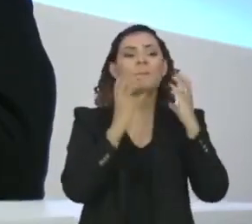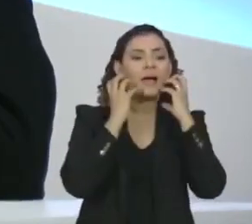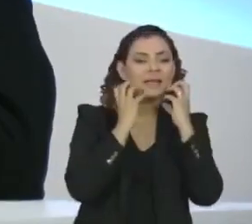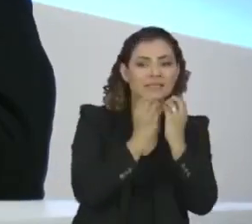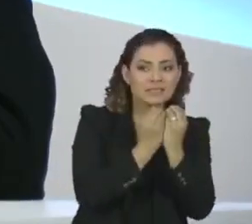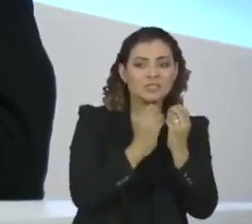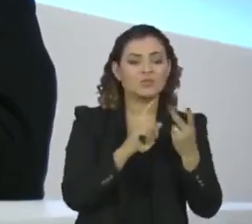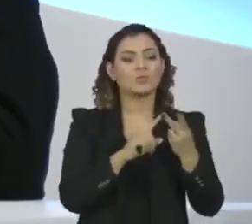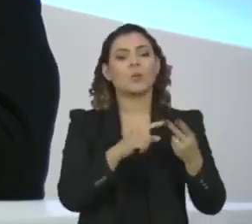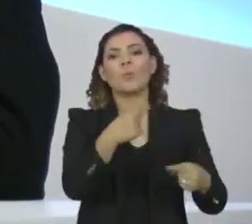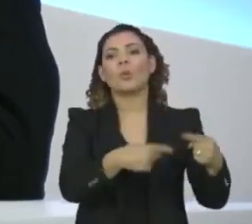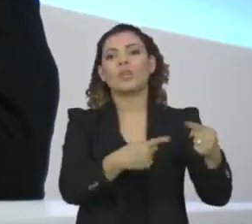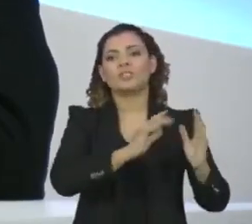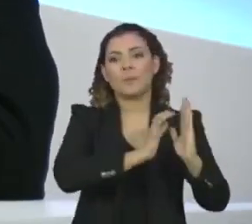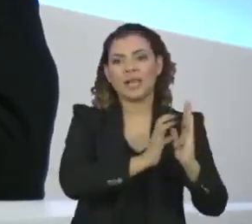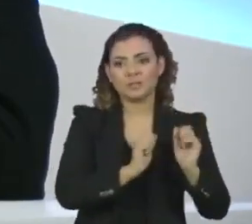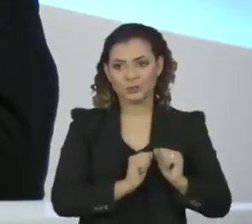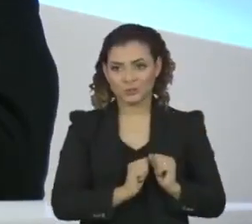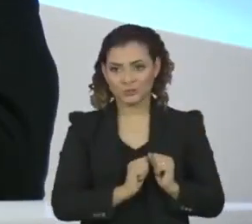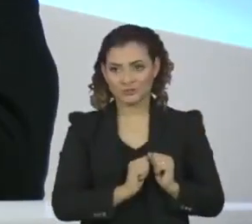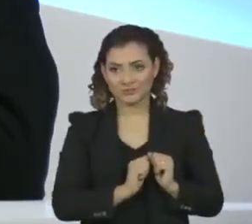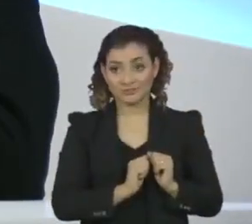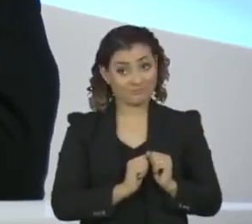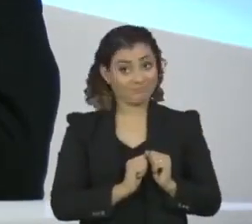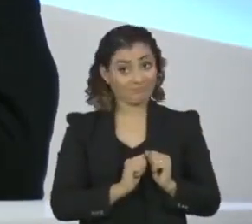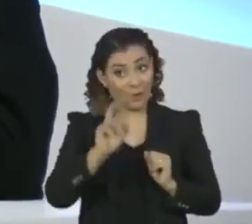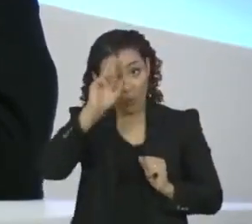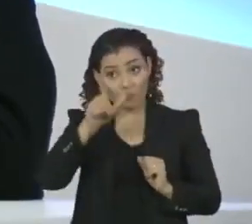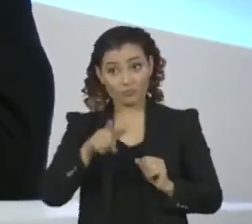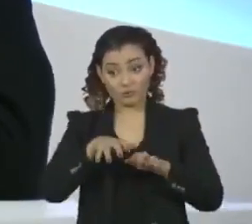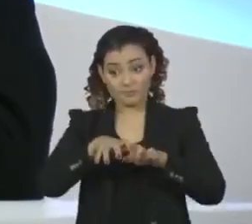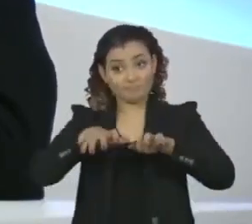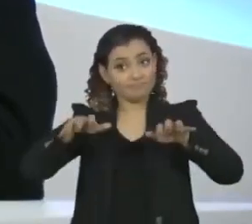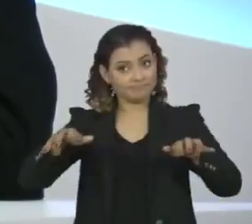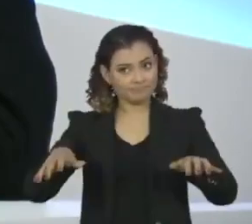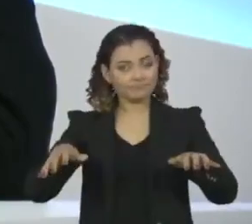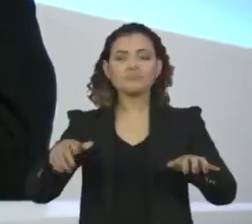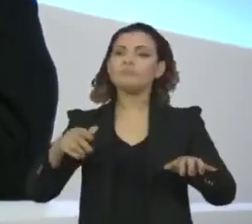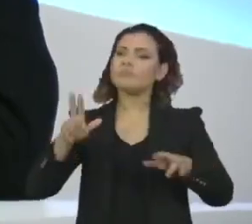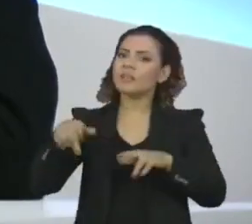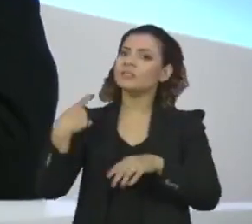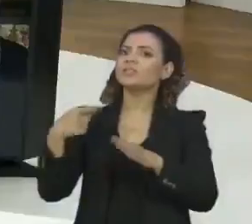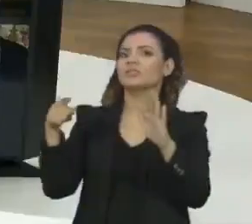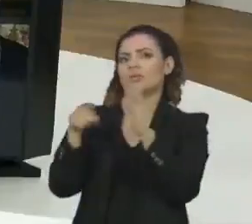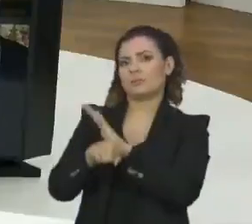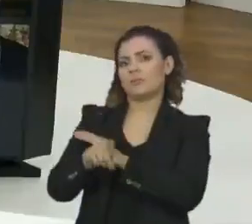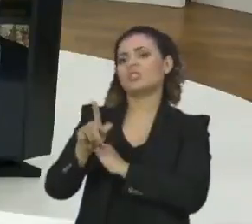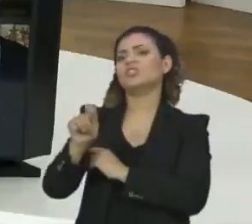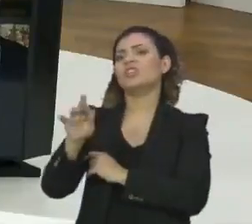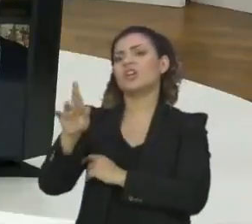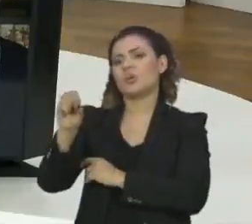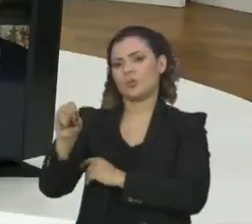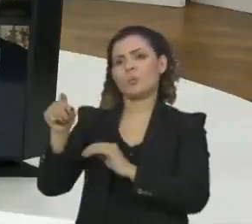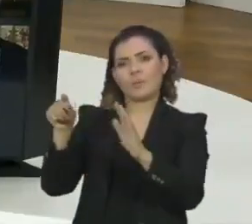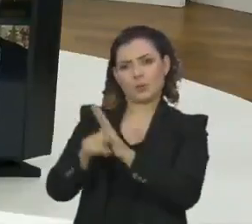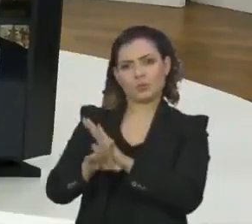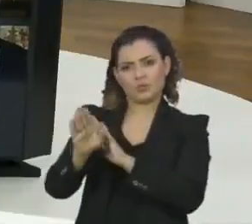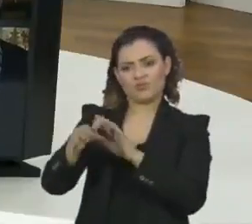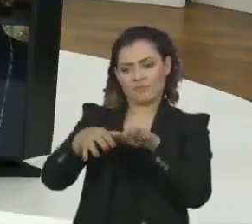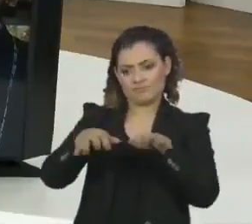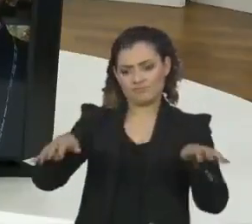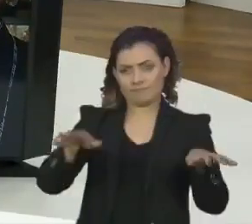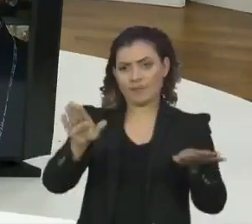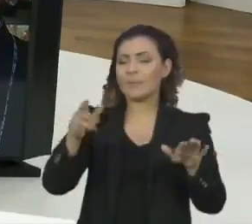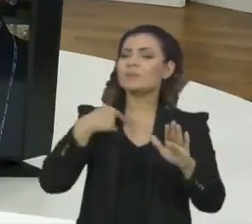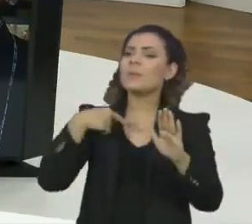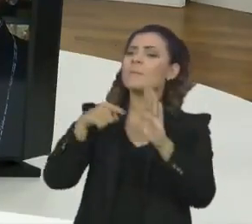a política partidária. E o que vai um pouco na linha do que o Diego tinha perguntado, né? Então, assim, a